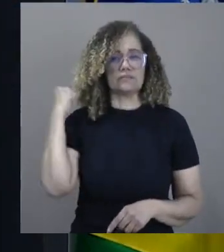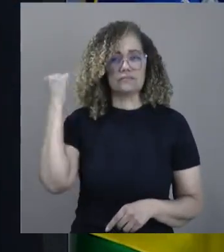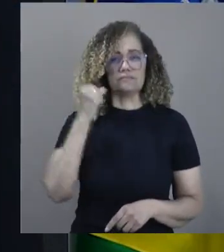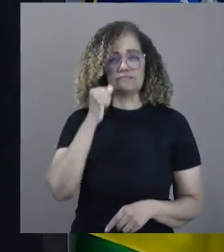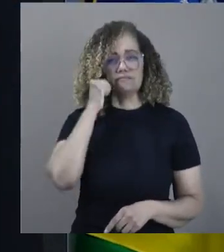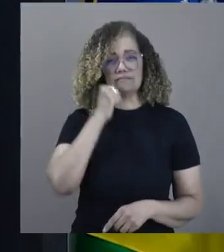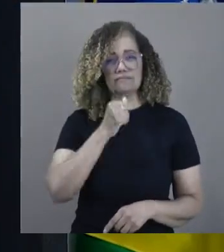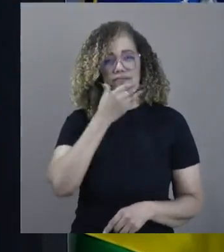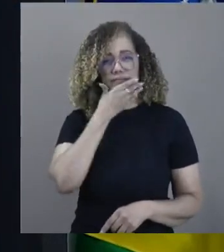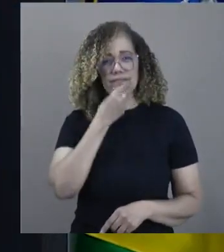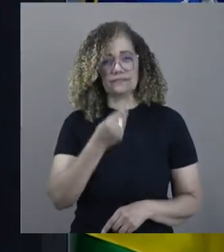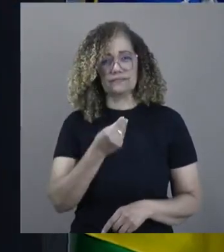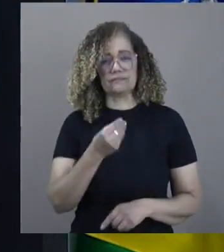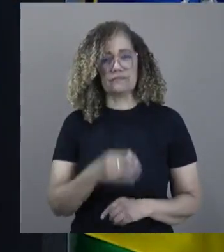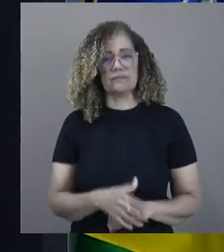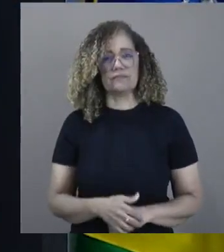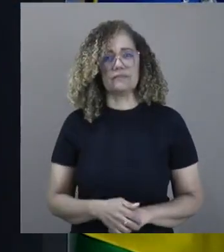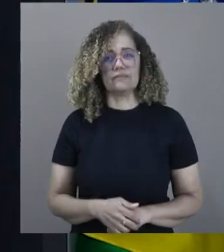senadores.